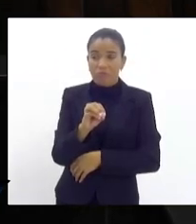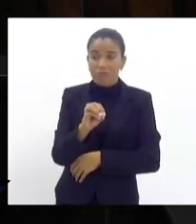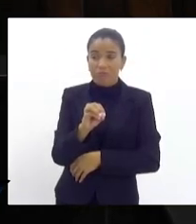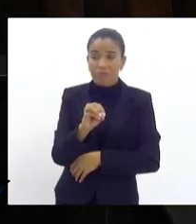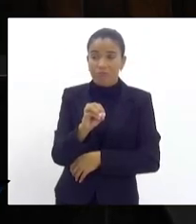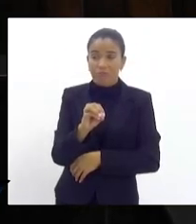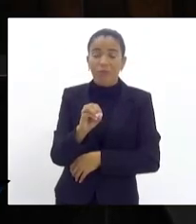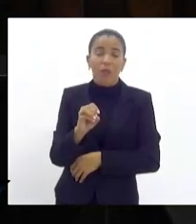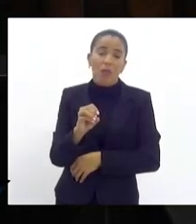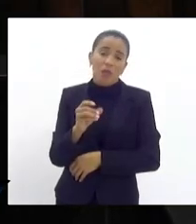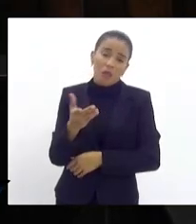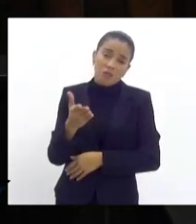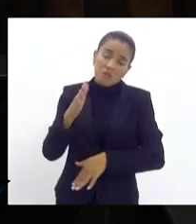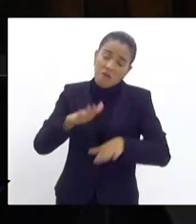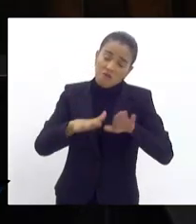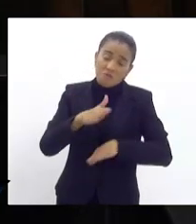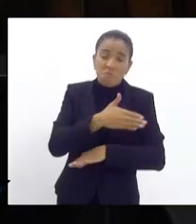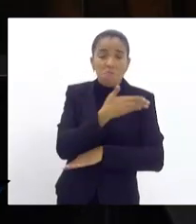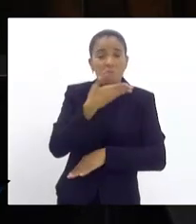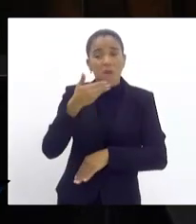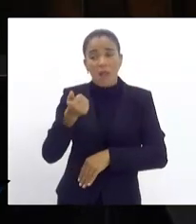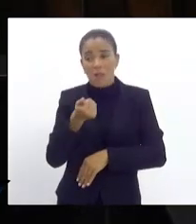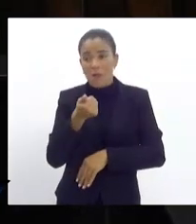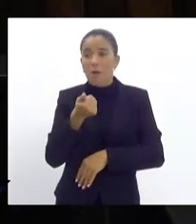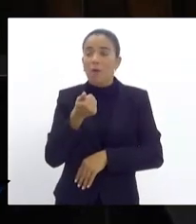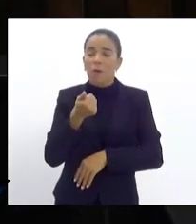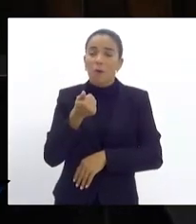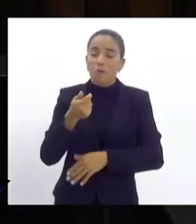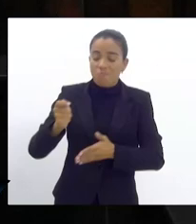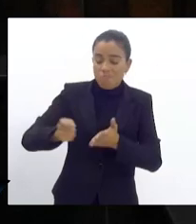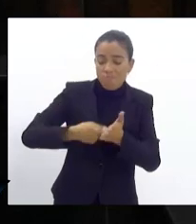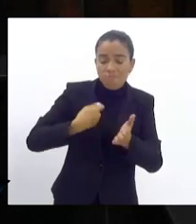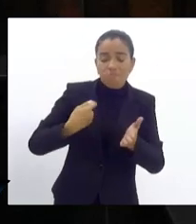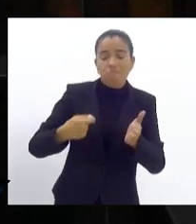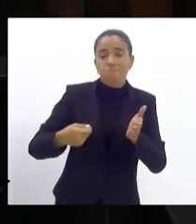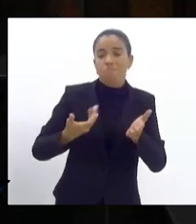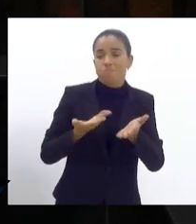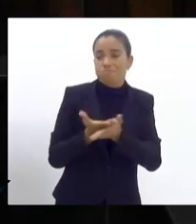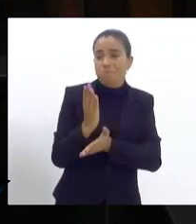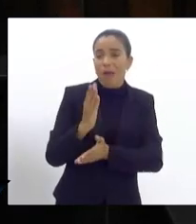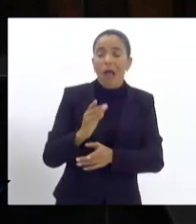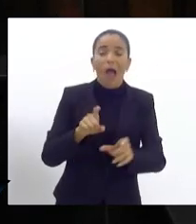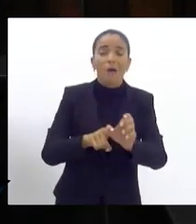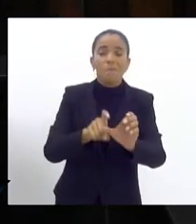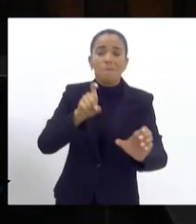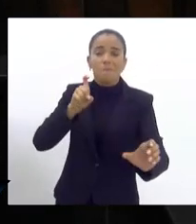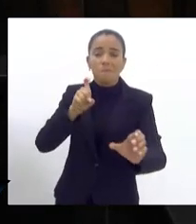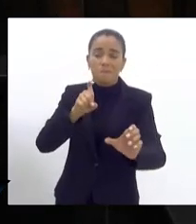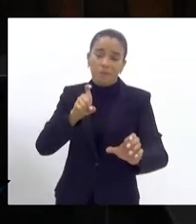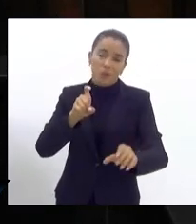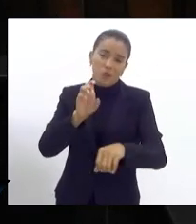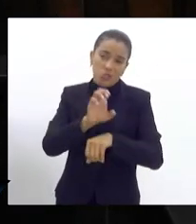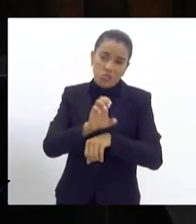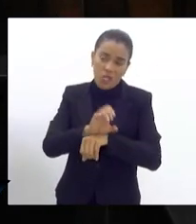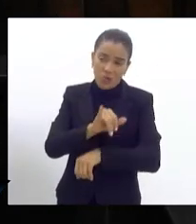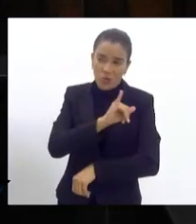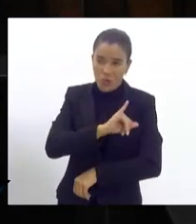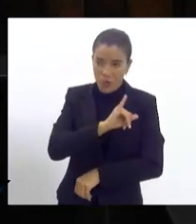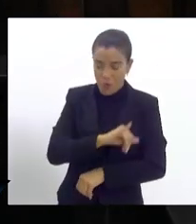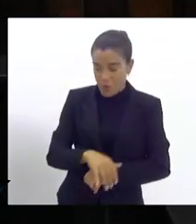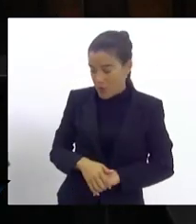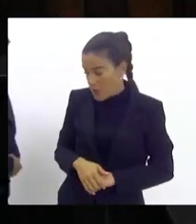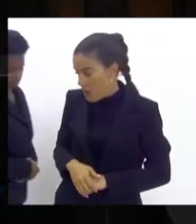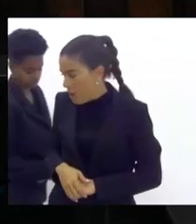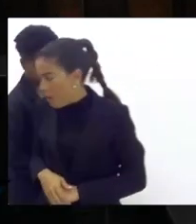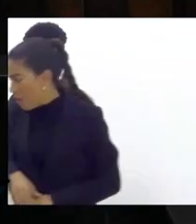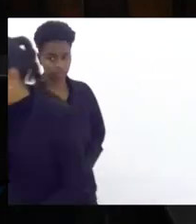talvez fosse melhor promulgar a independência do Estado do Rio de Janeiro. Que a nossa